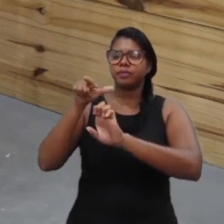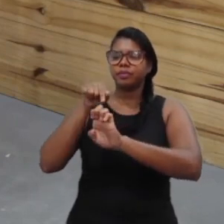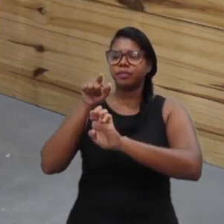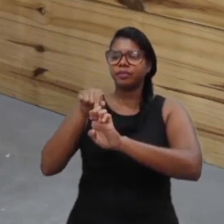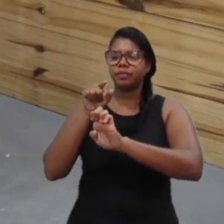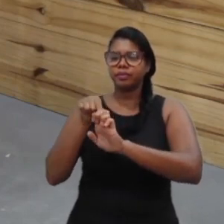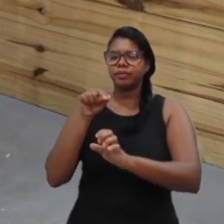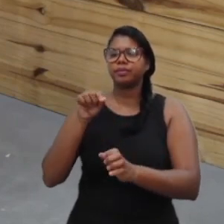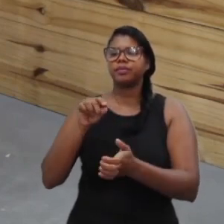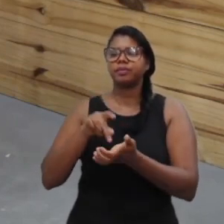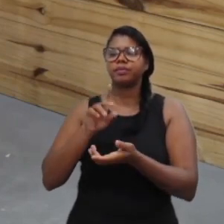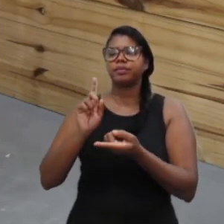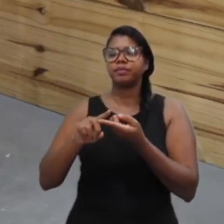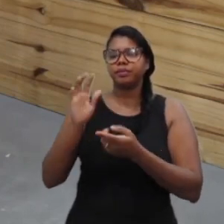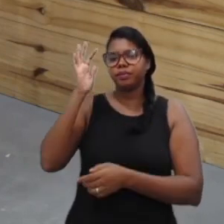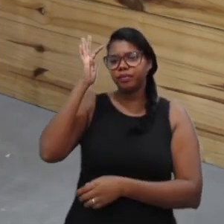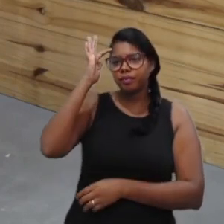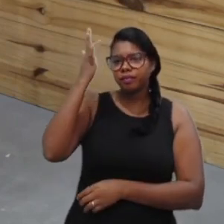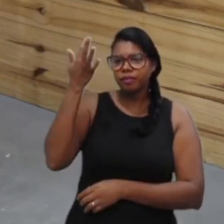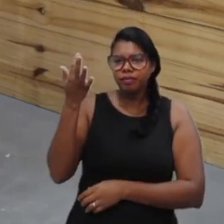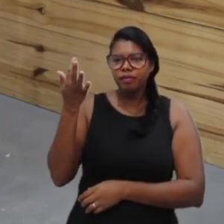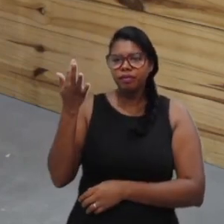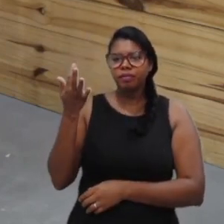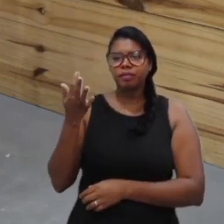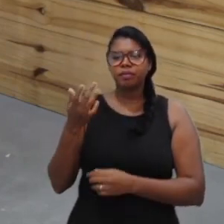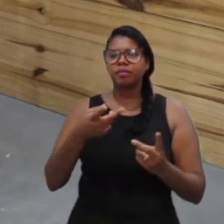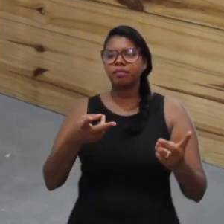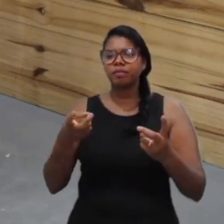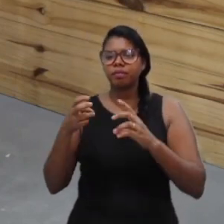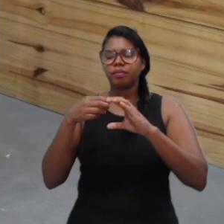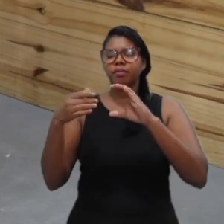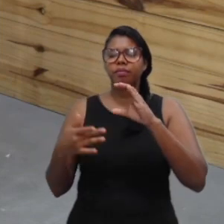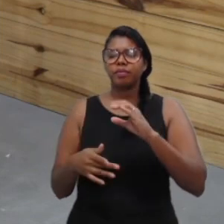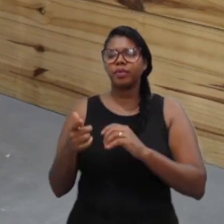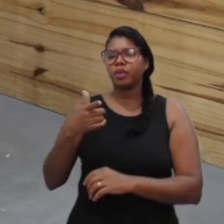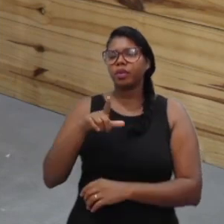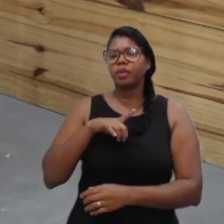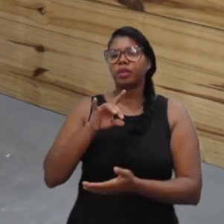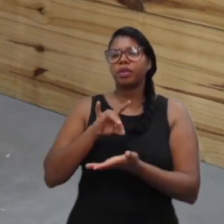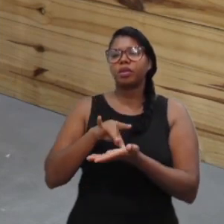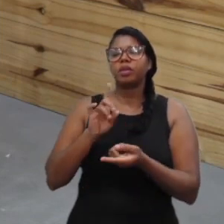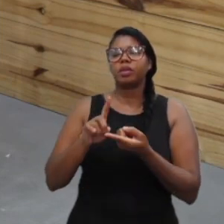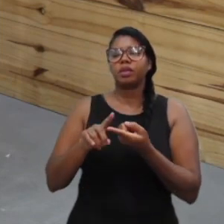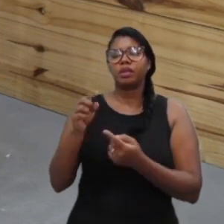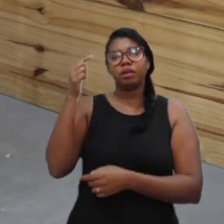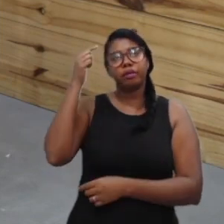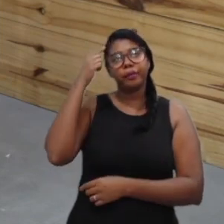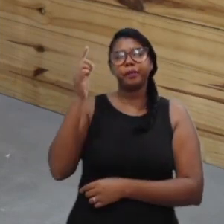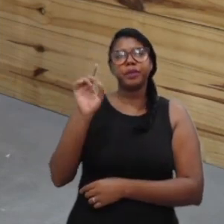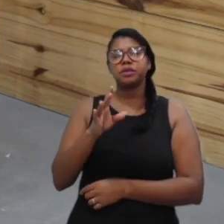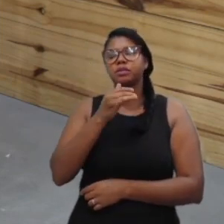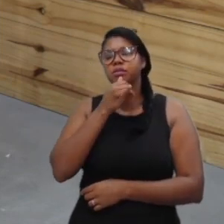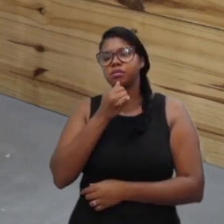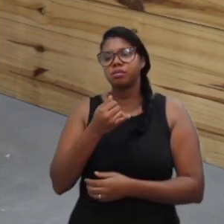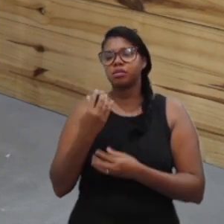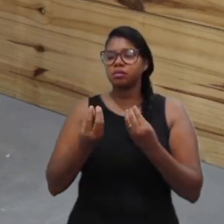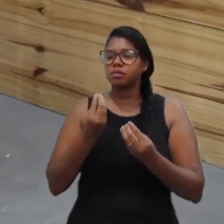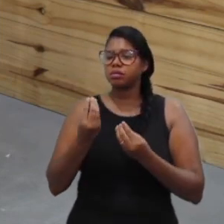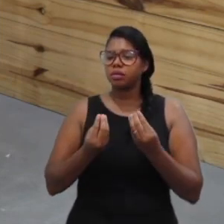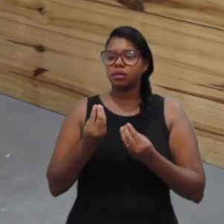a tomada de decisão tem um outro aspecto, porque a gente não pensa apenas como